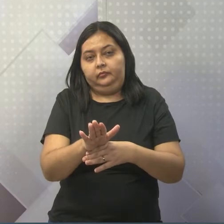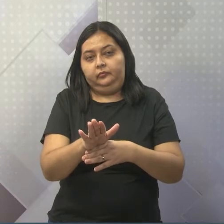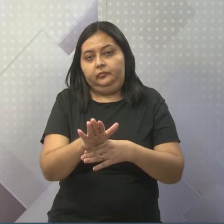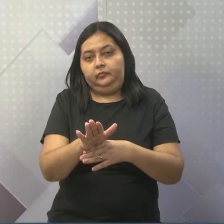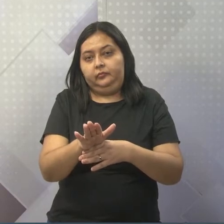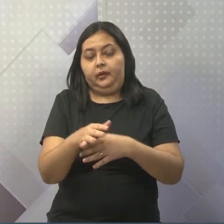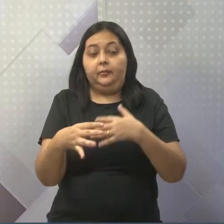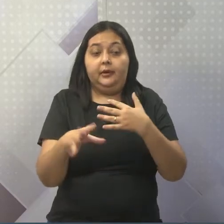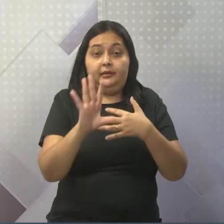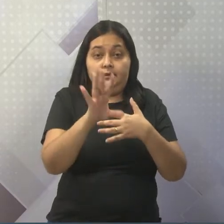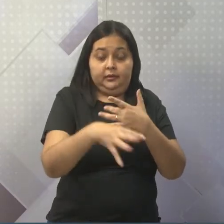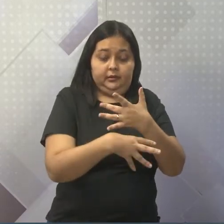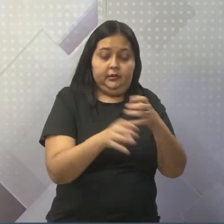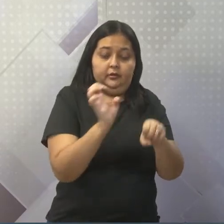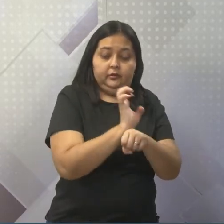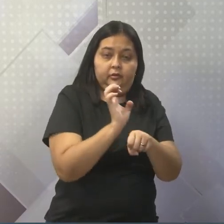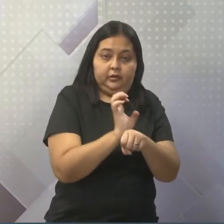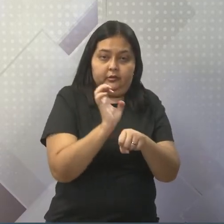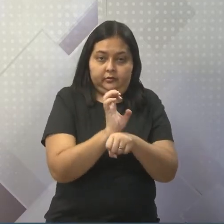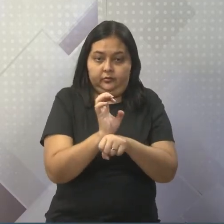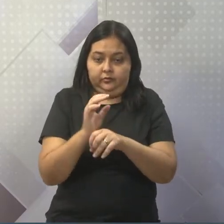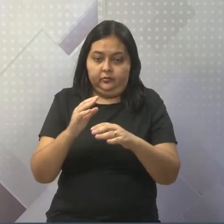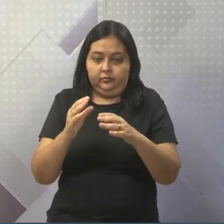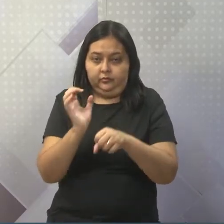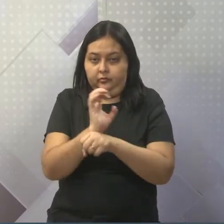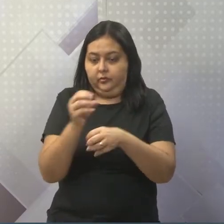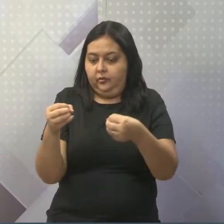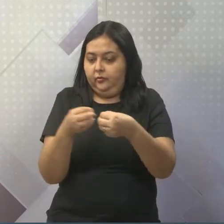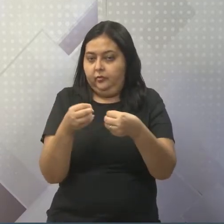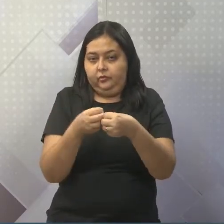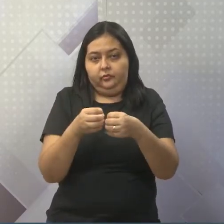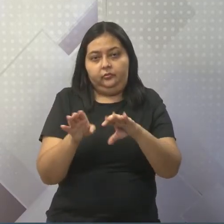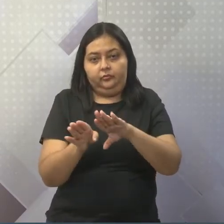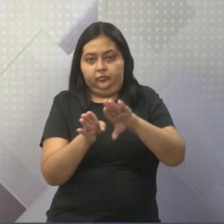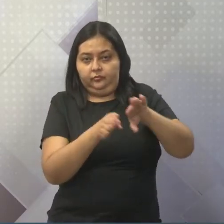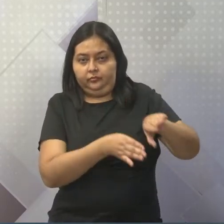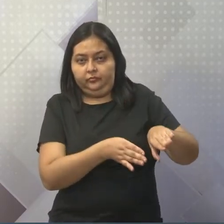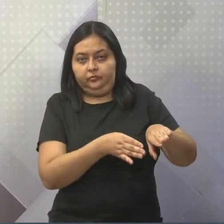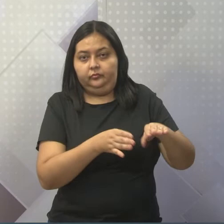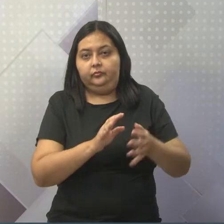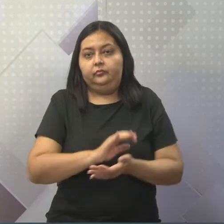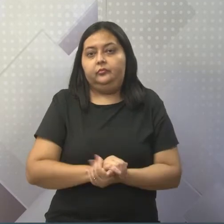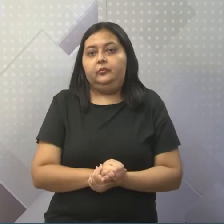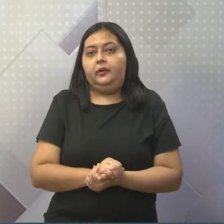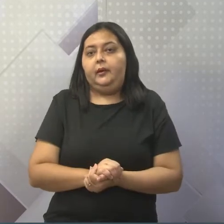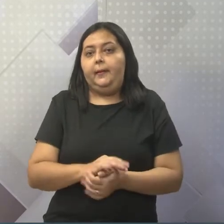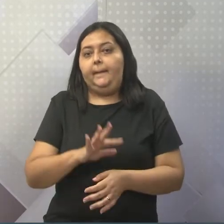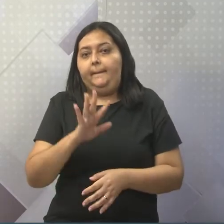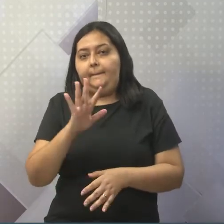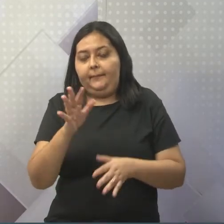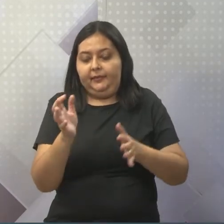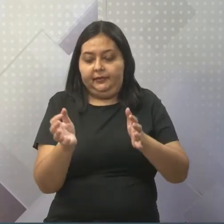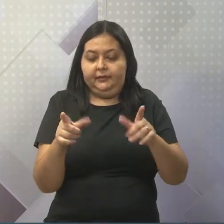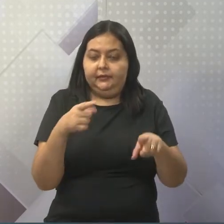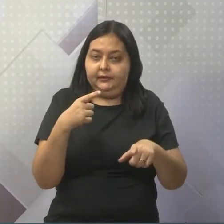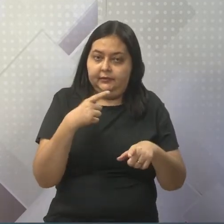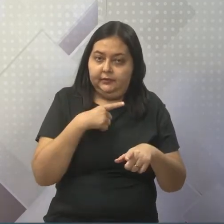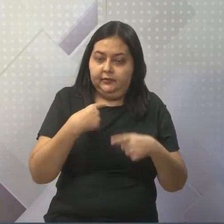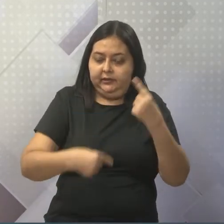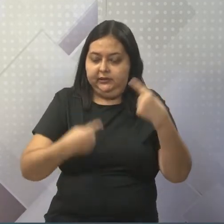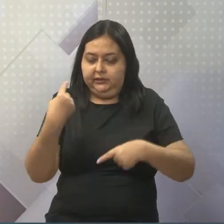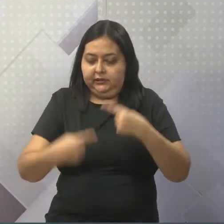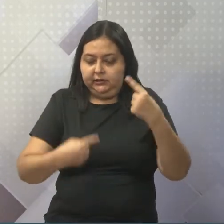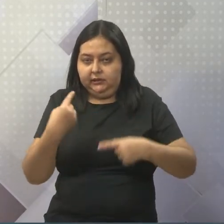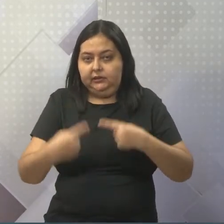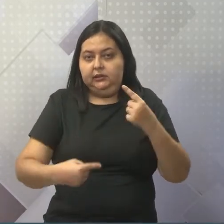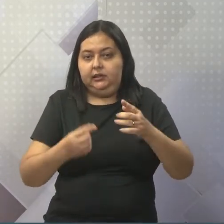E isso continuou simplesmente a perpetuar os problemas étnico-raciais, de grupos rivais, de tribos rivais. Então nós